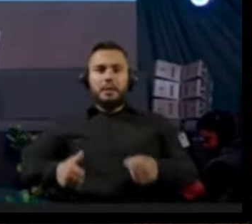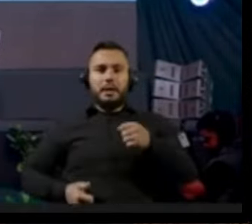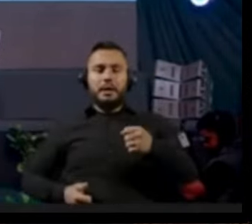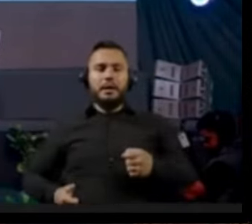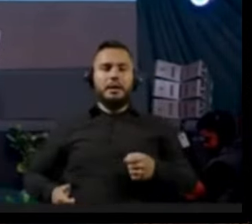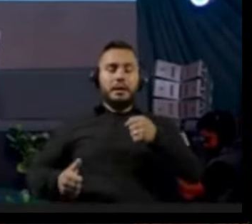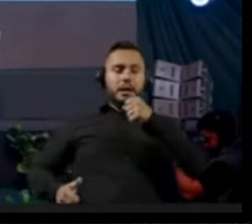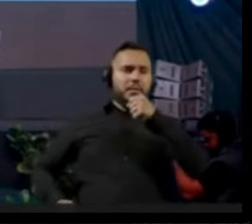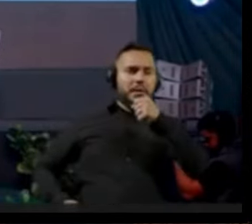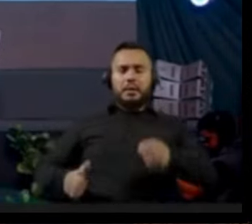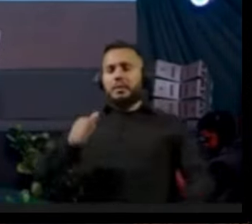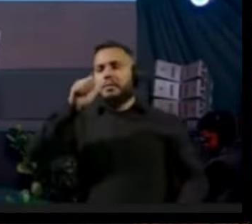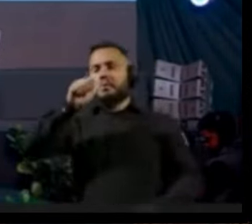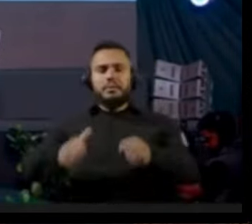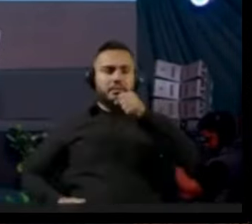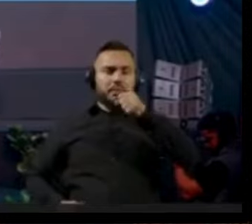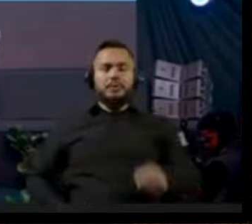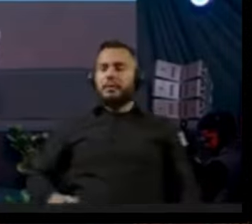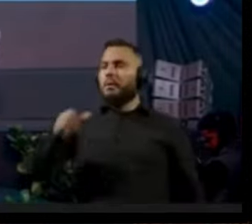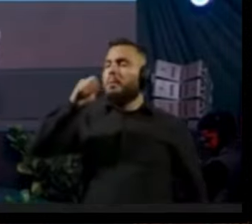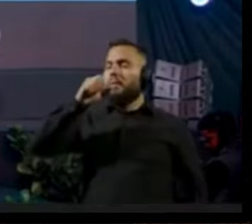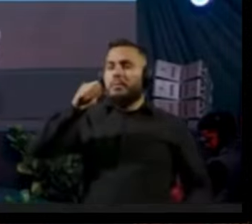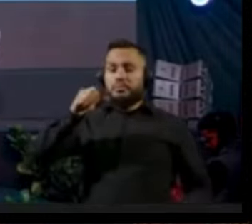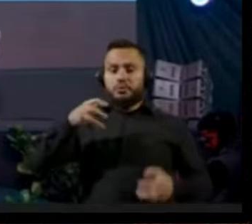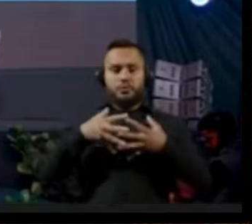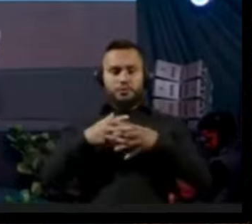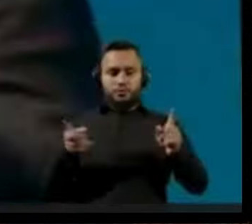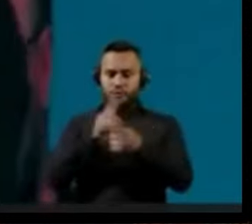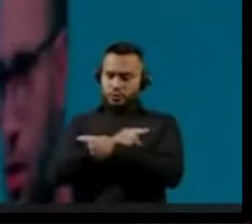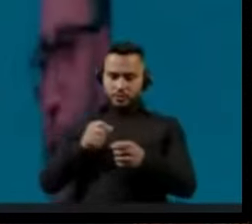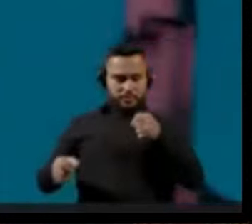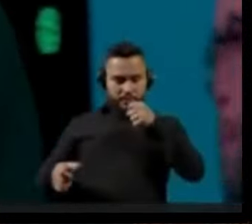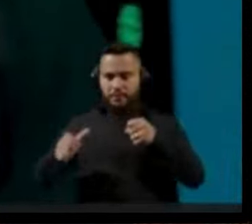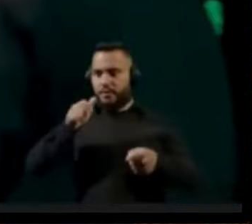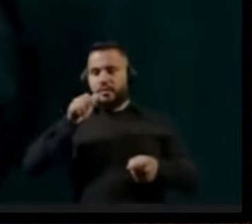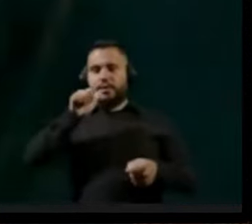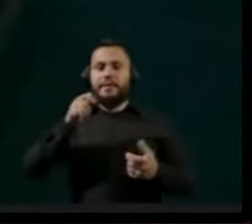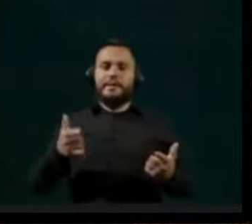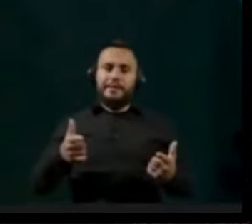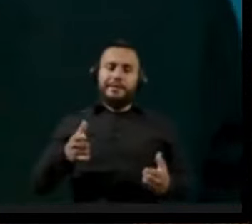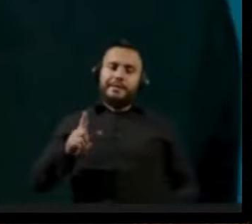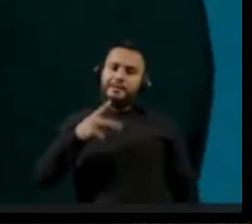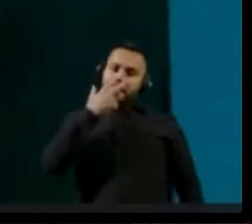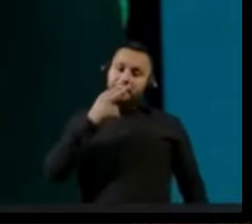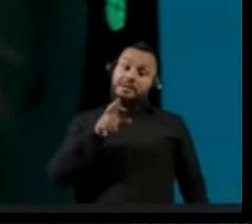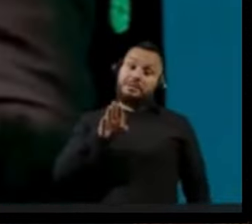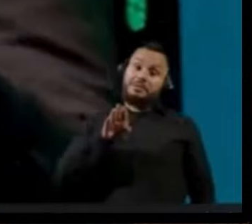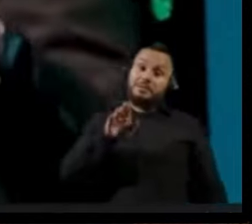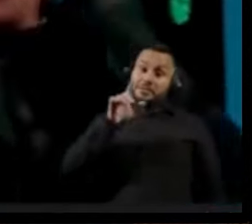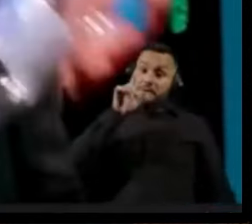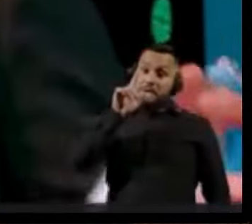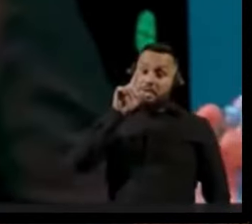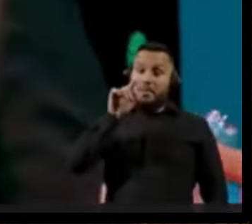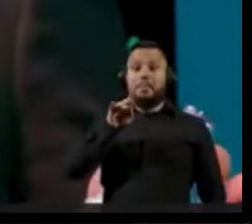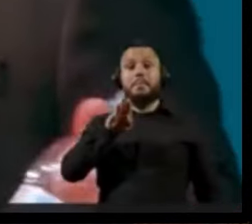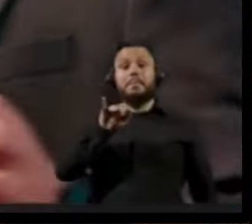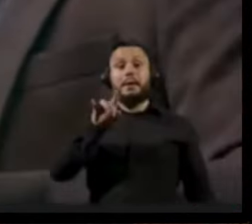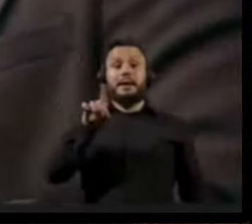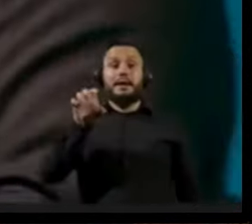garrafinha, achando que era falando no microfone. É o Biden da Silva. Nós temos um presidente que, além de ladrão, é gaga.